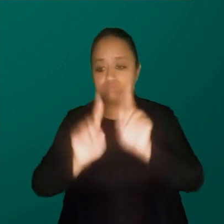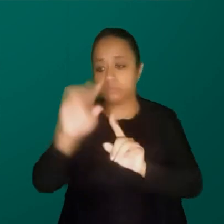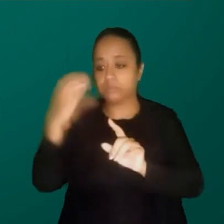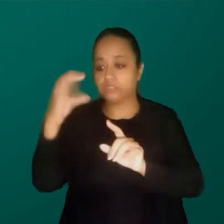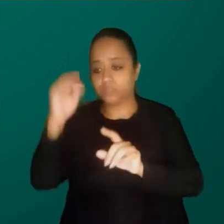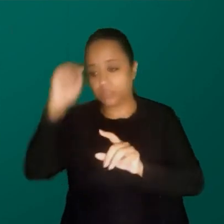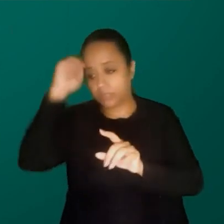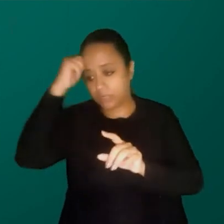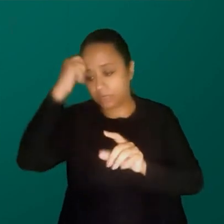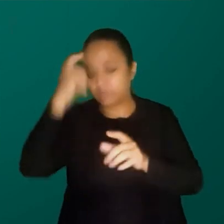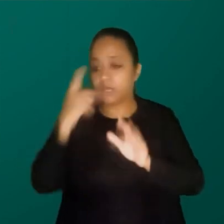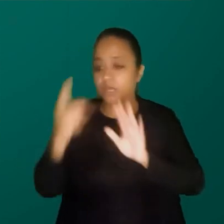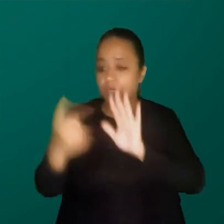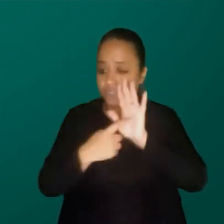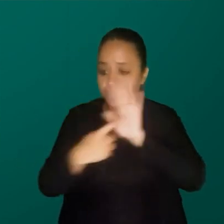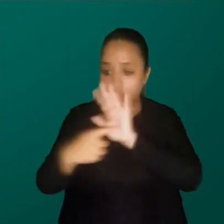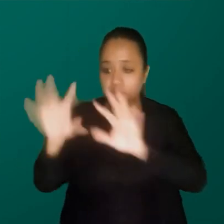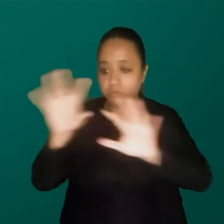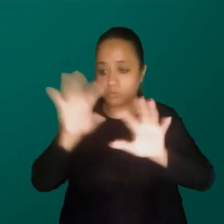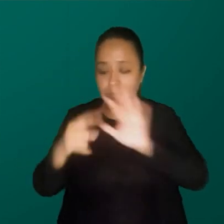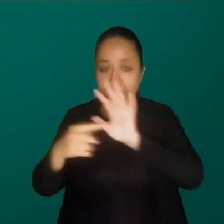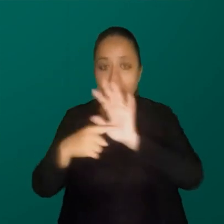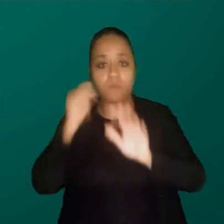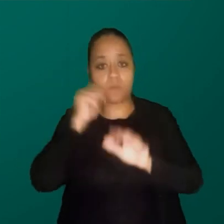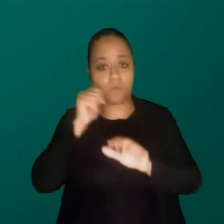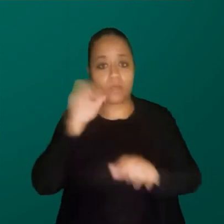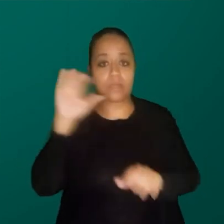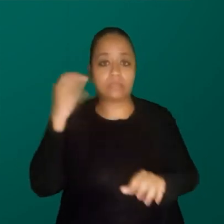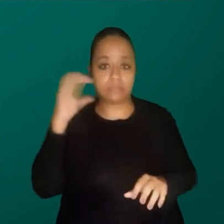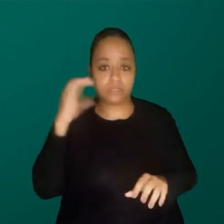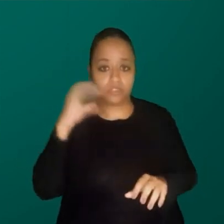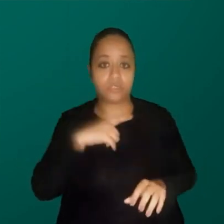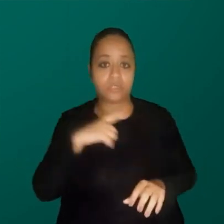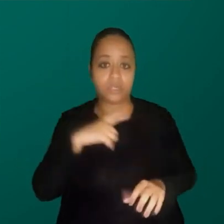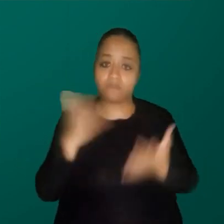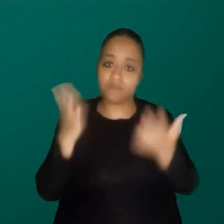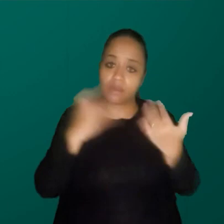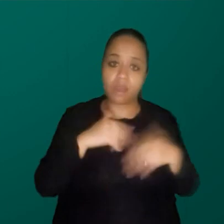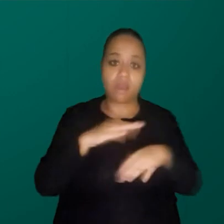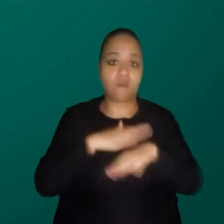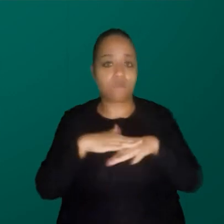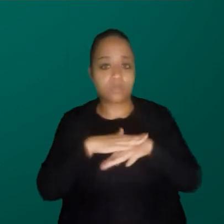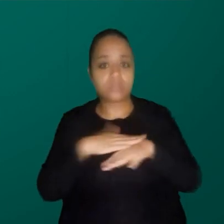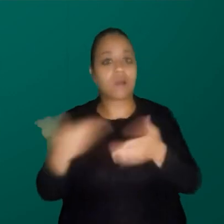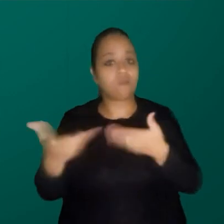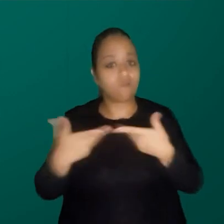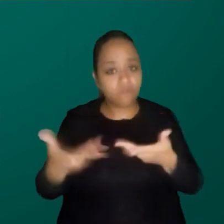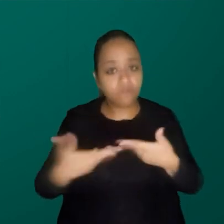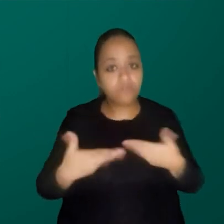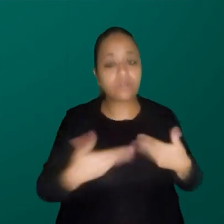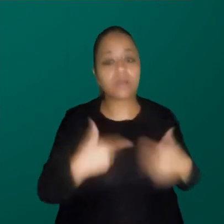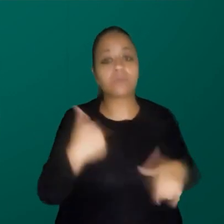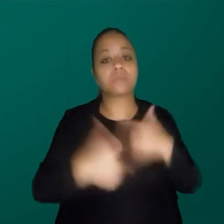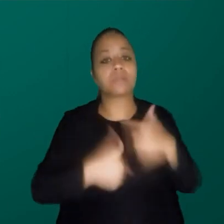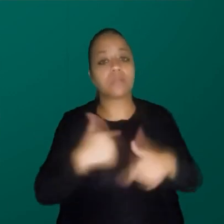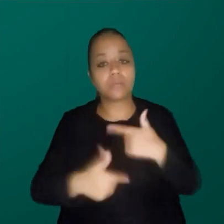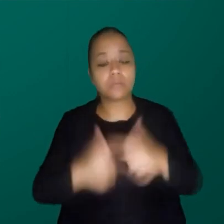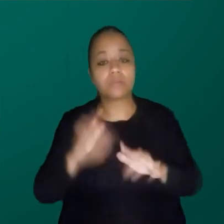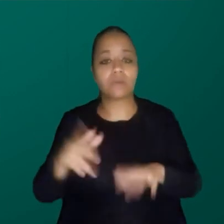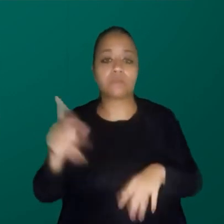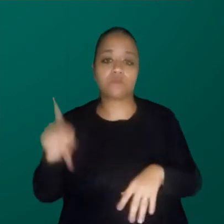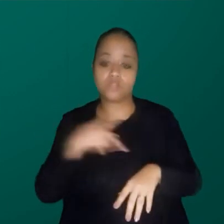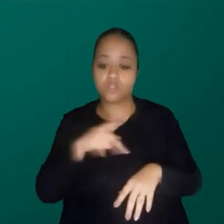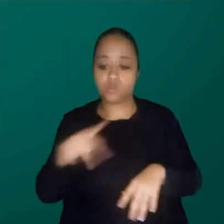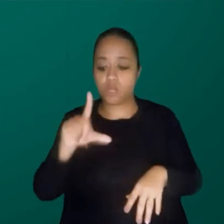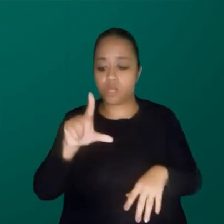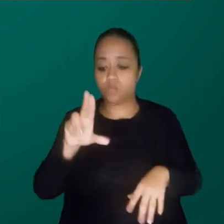e falaram, ah, vai ter uma exposição no Espaço Ciência Viva sobre mulheres cientistas. Vem cá, conversar com a gente. Então, eu trabalhava na época com a